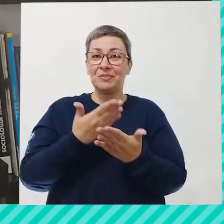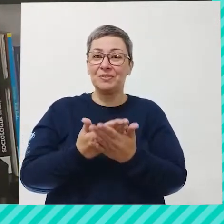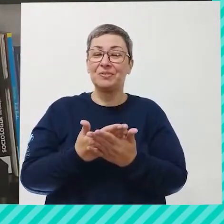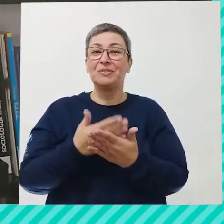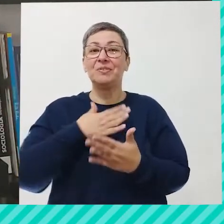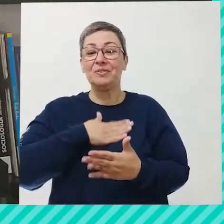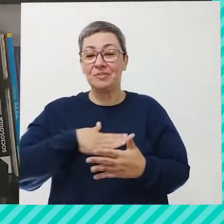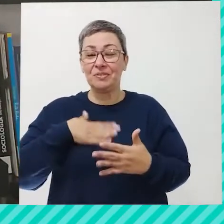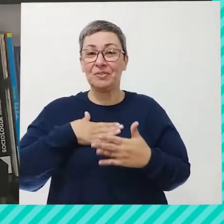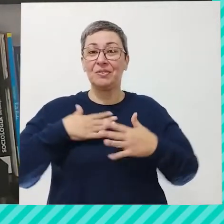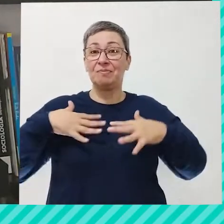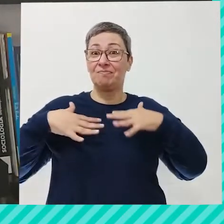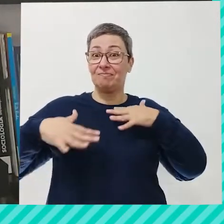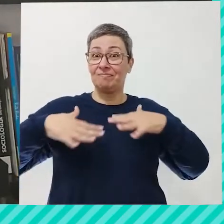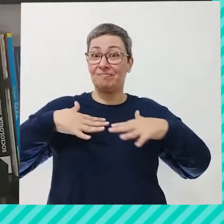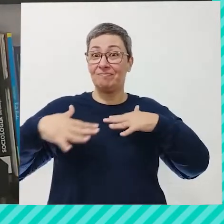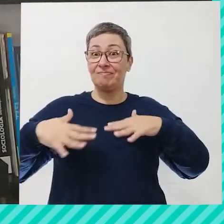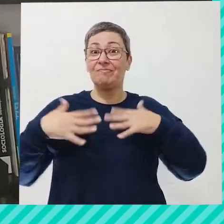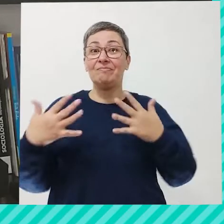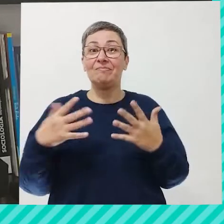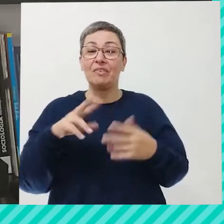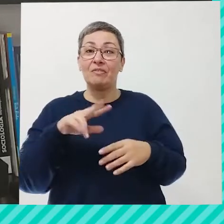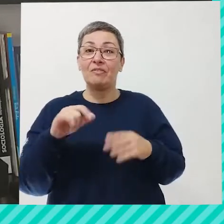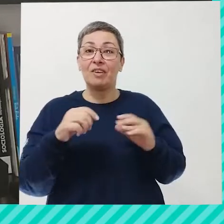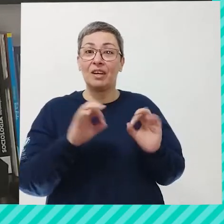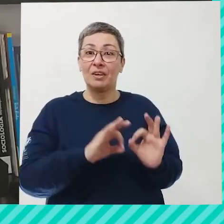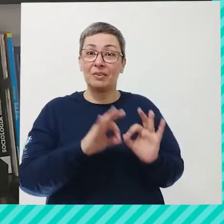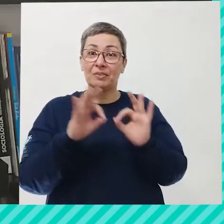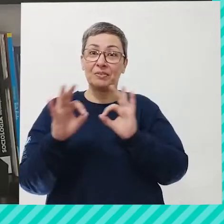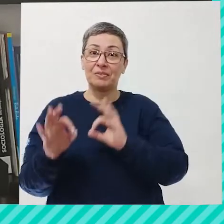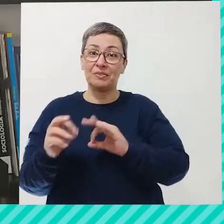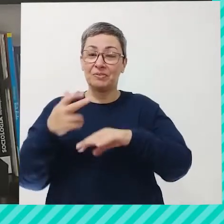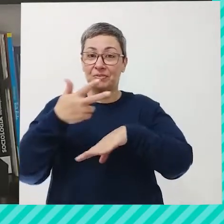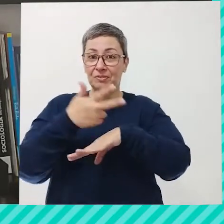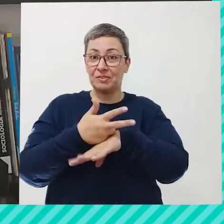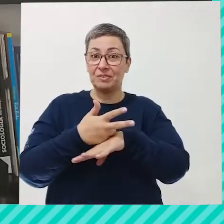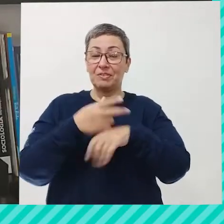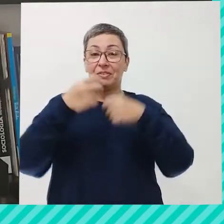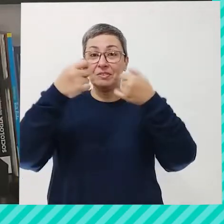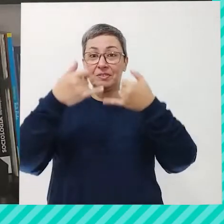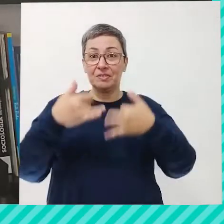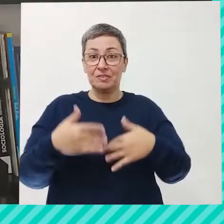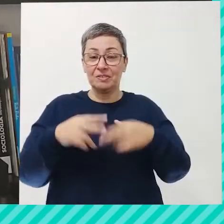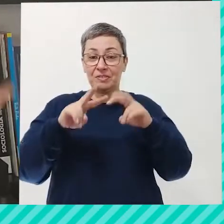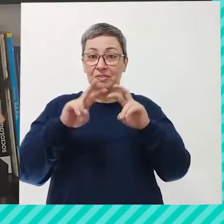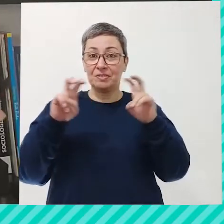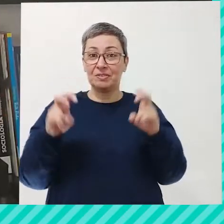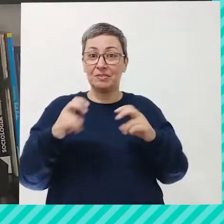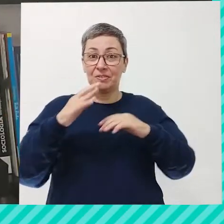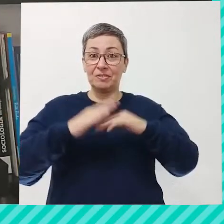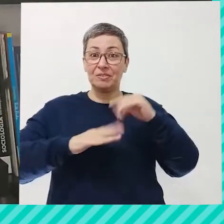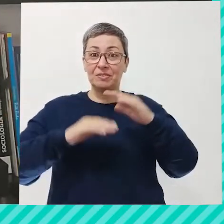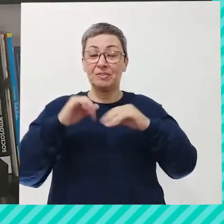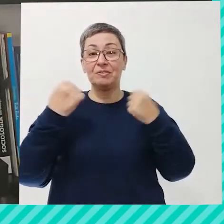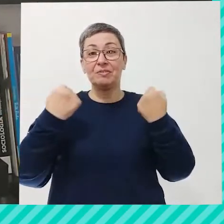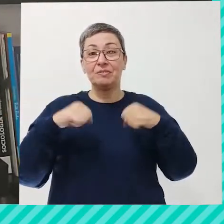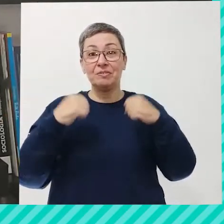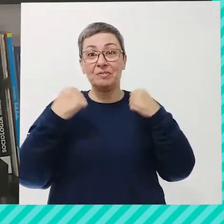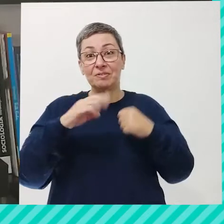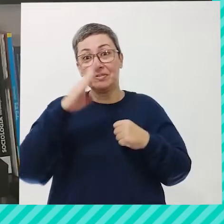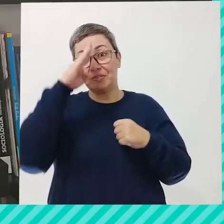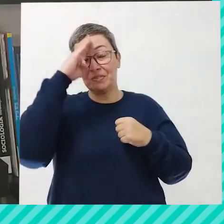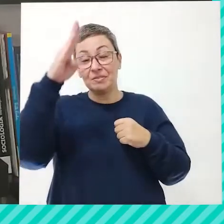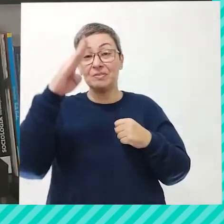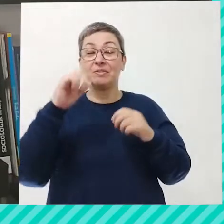prazeroso se movimentar, né? A gente vai acompanhar um videozinho agora, um video que vai falar sobre a atividade física como o principal